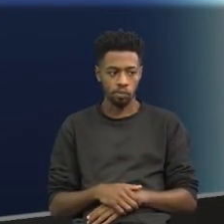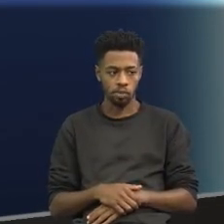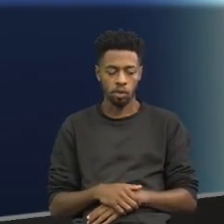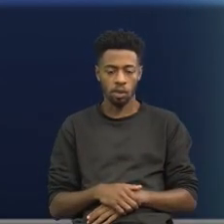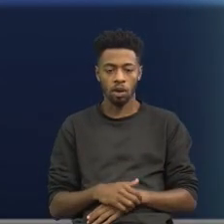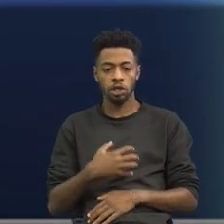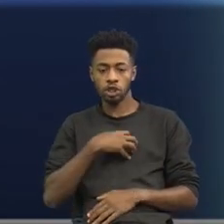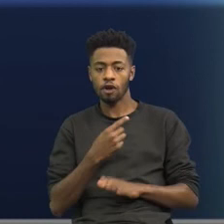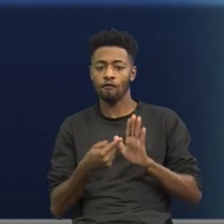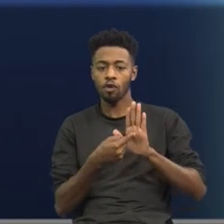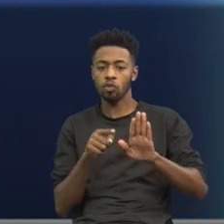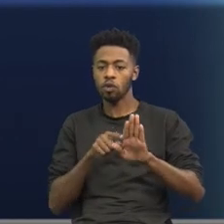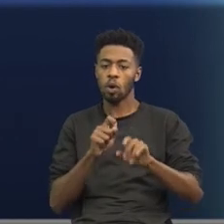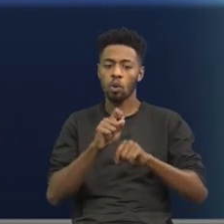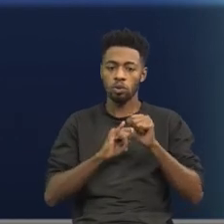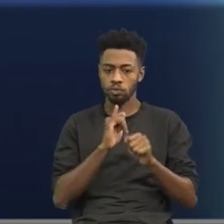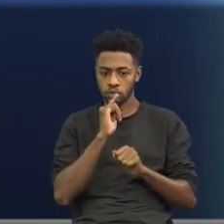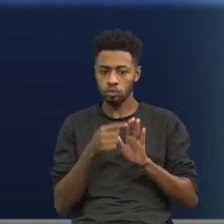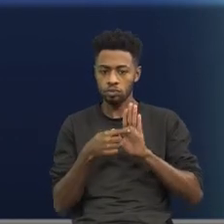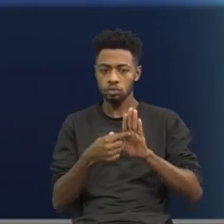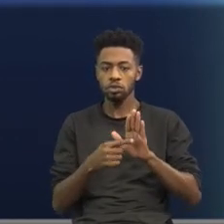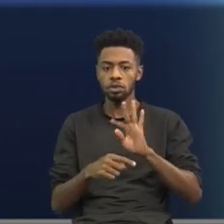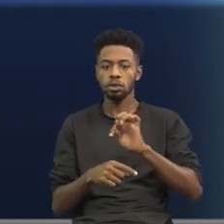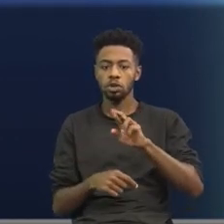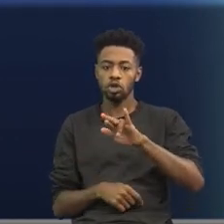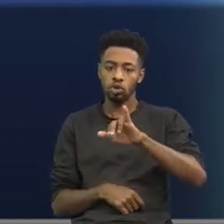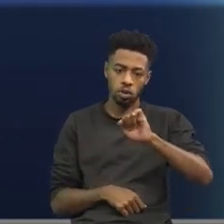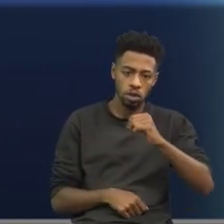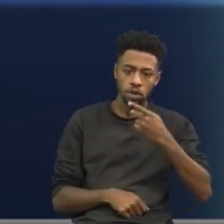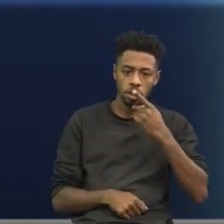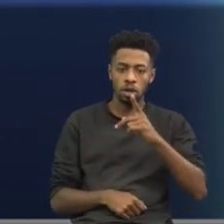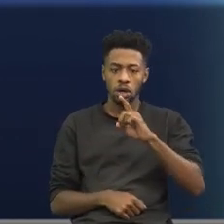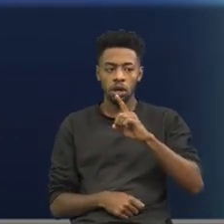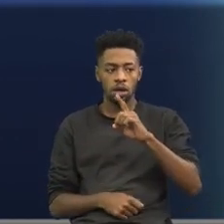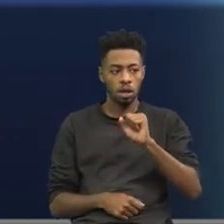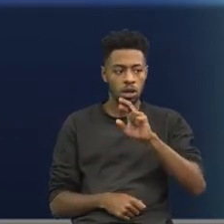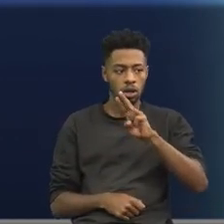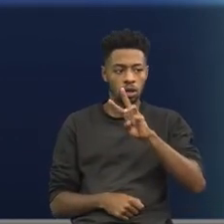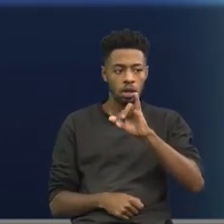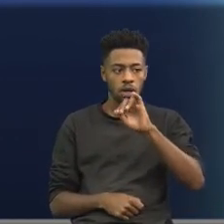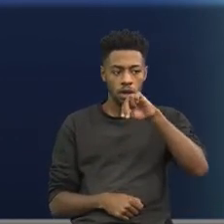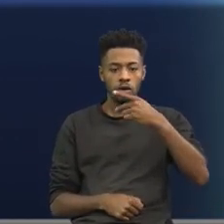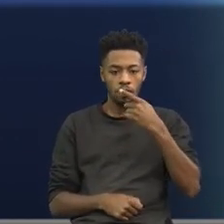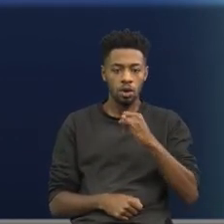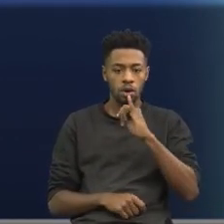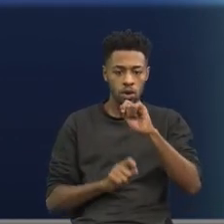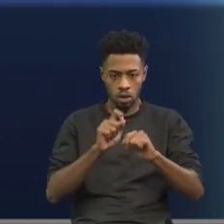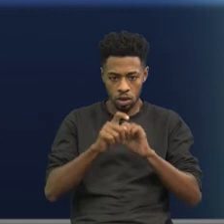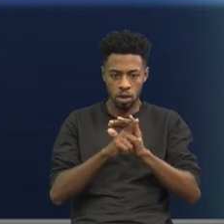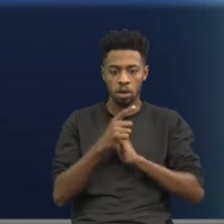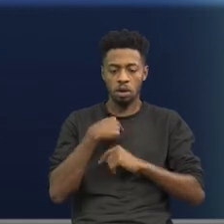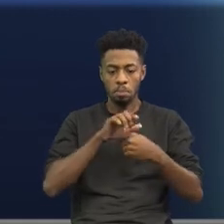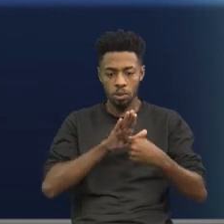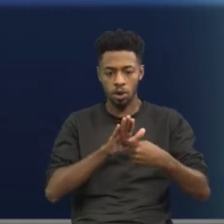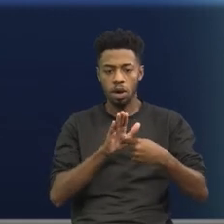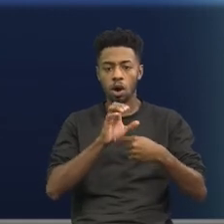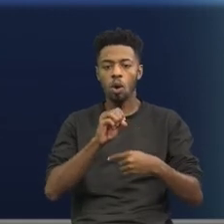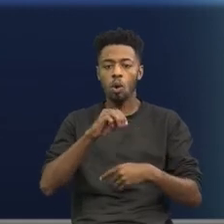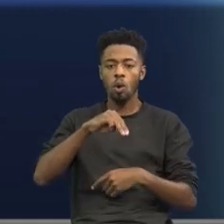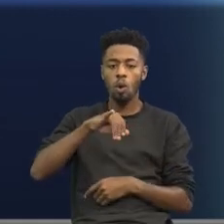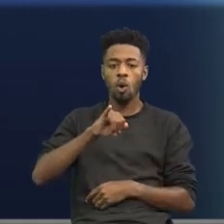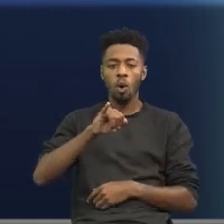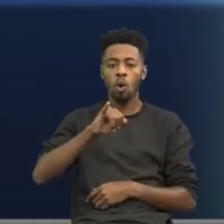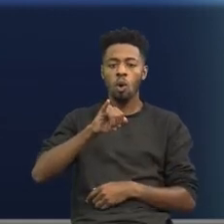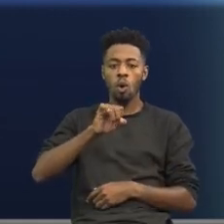figurados, a dimensão transgressora de uma teoria é reforçada por Darwin no trecho que ele fala justamente do confessar um homicídio.